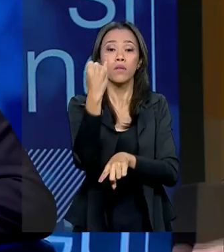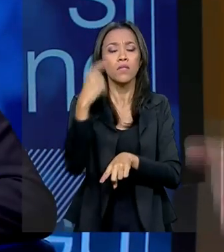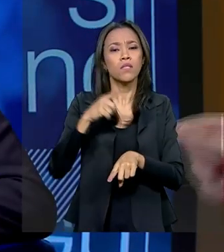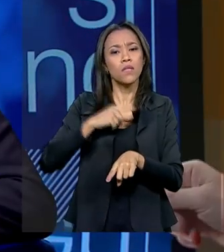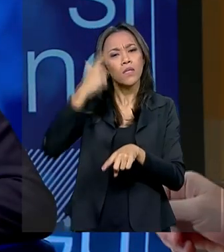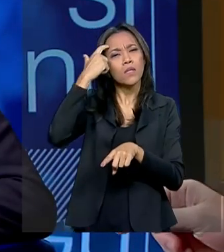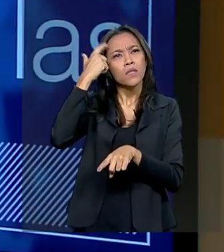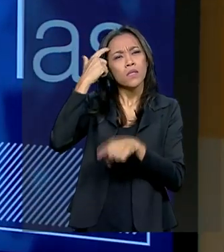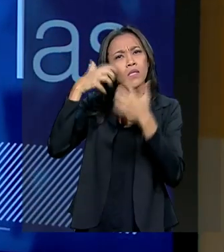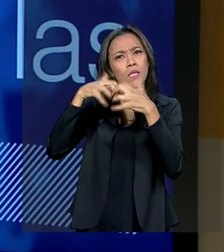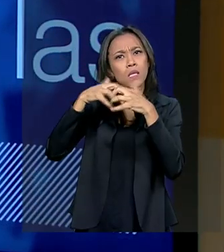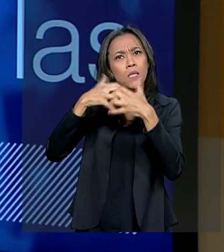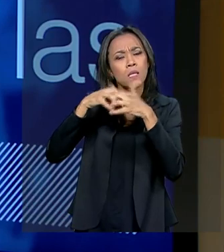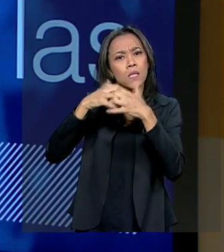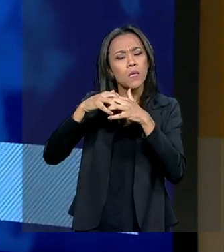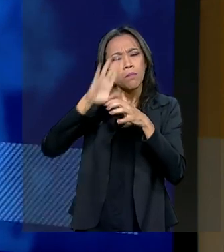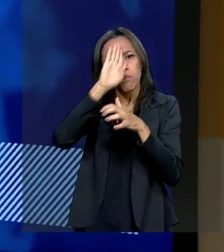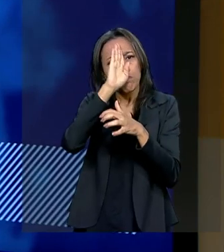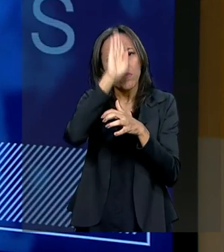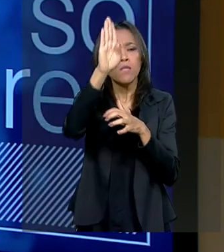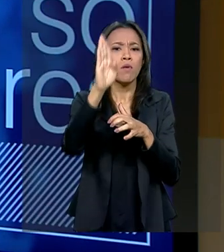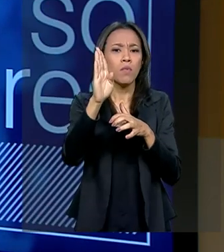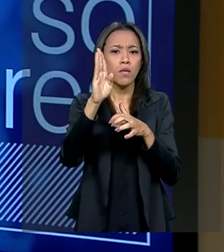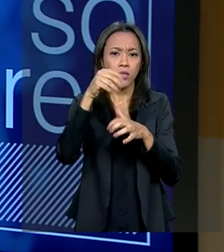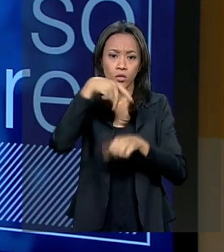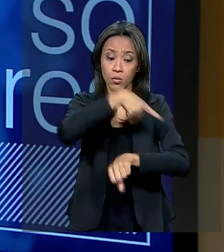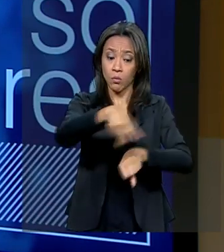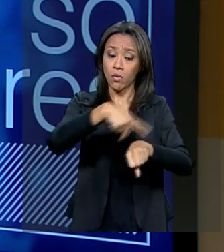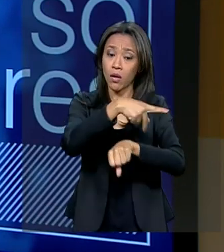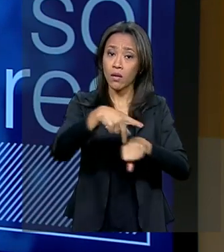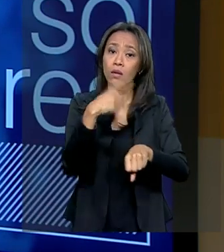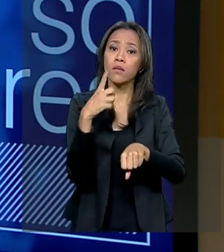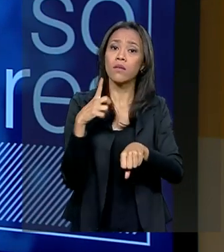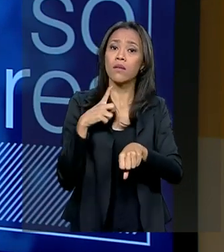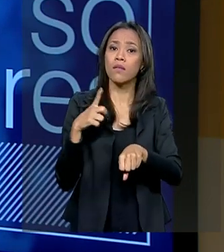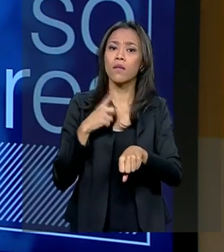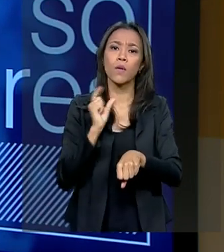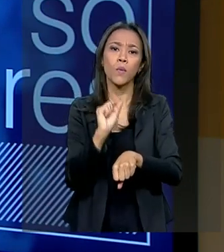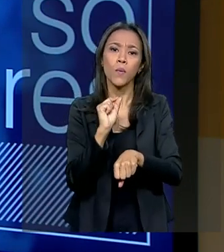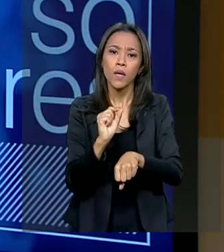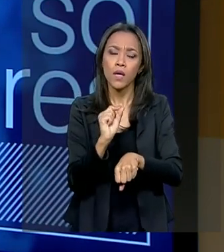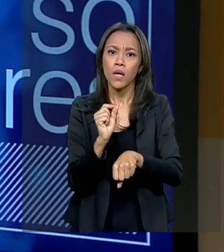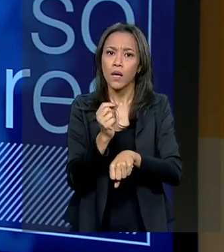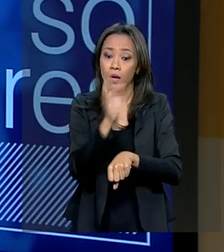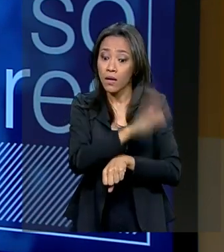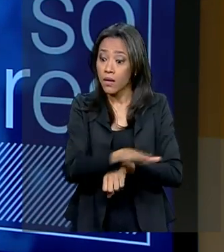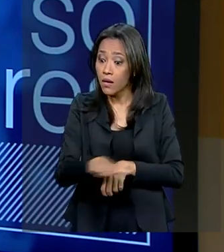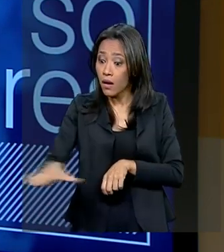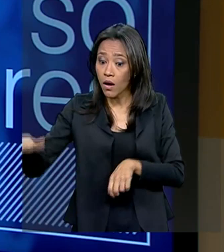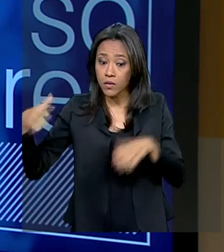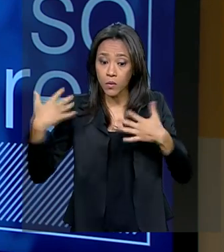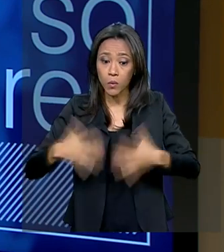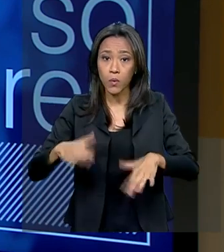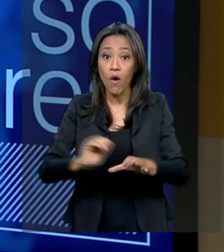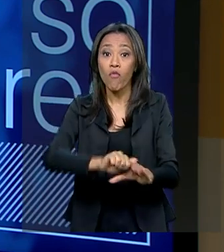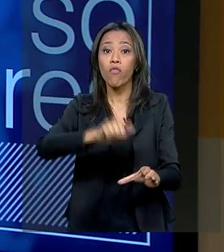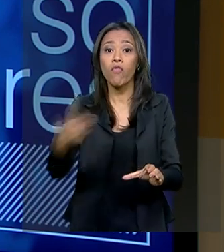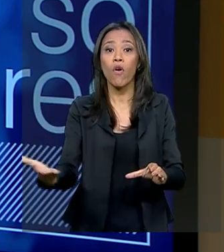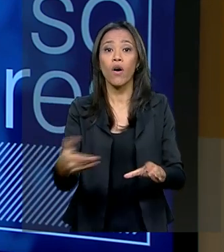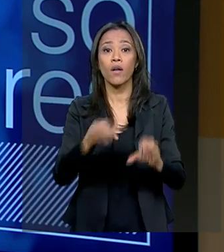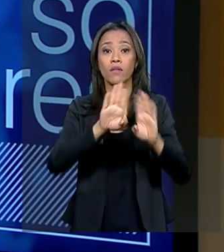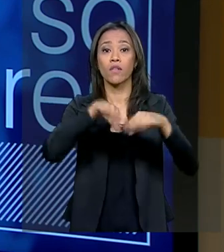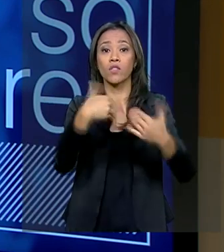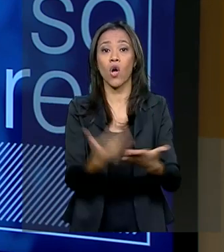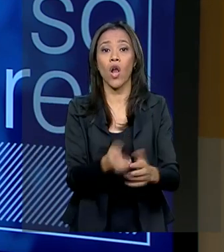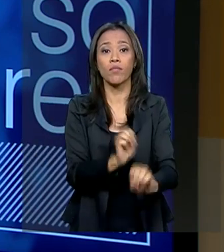cabeça. Principalmente num país aonde você tem um grande número de crianças fora de creche, fora da pré